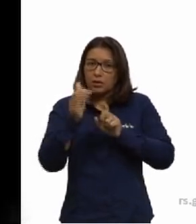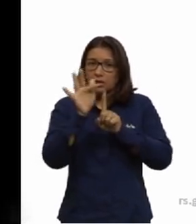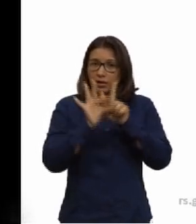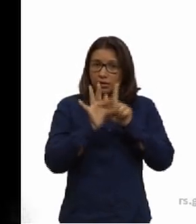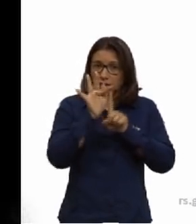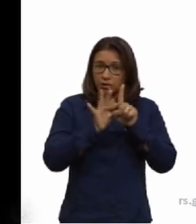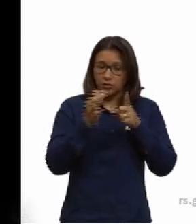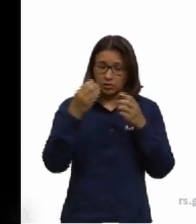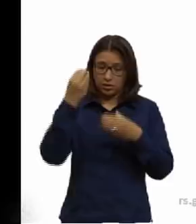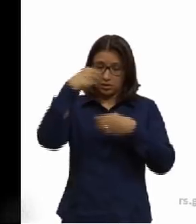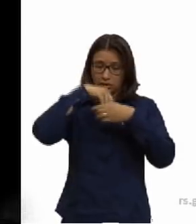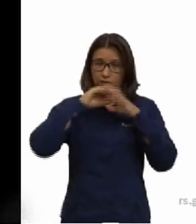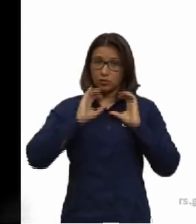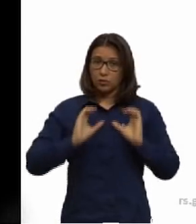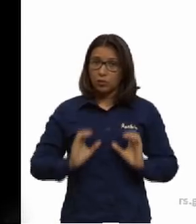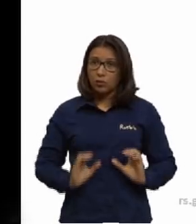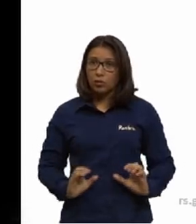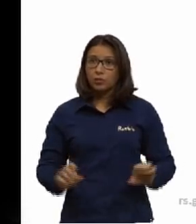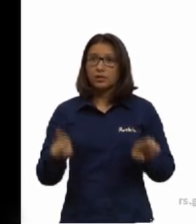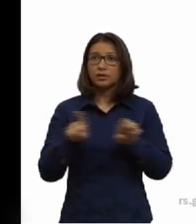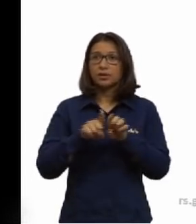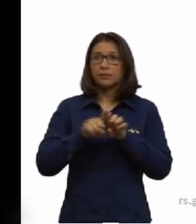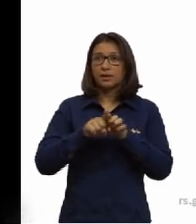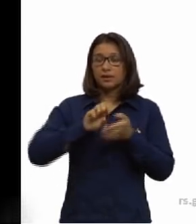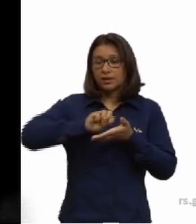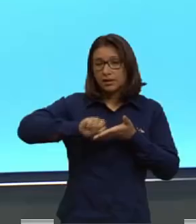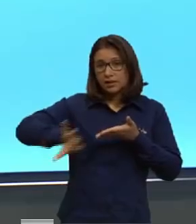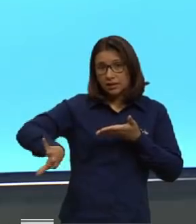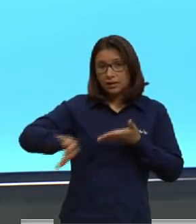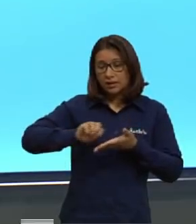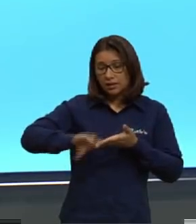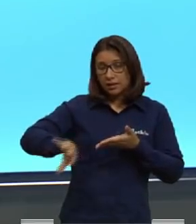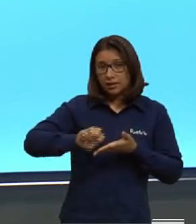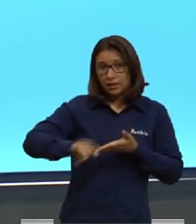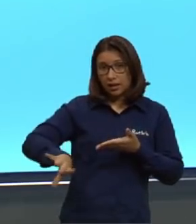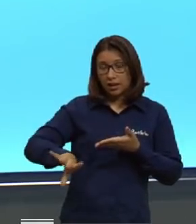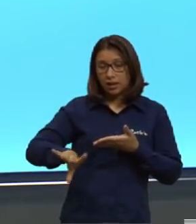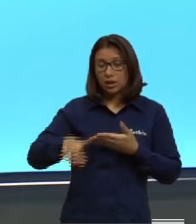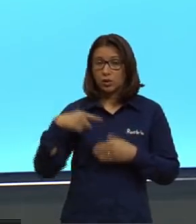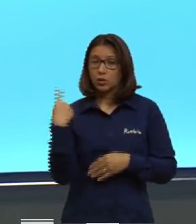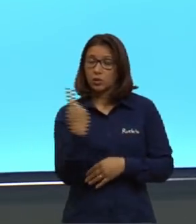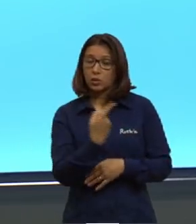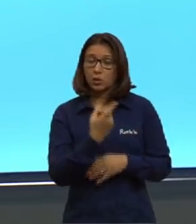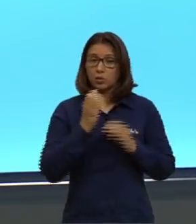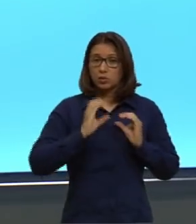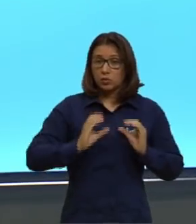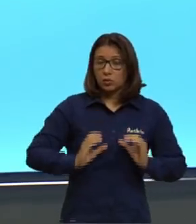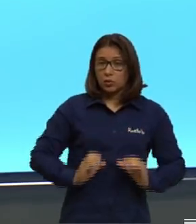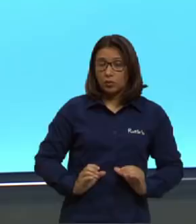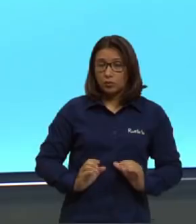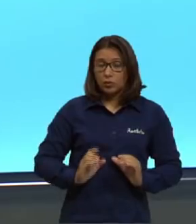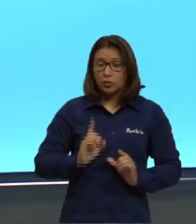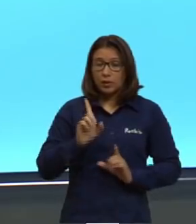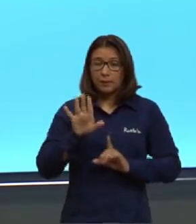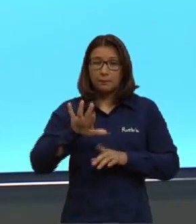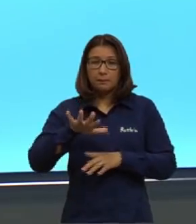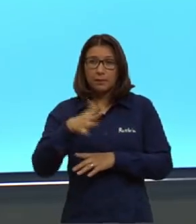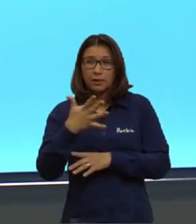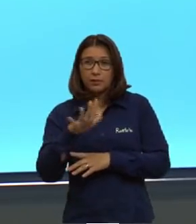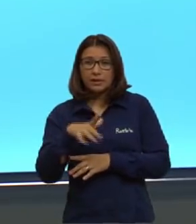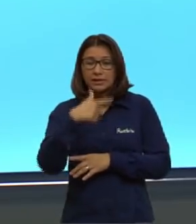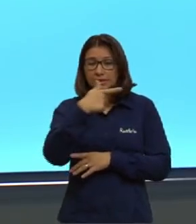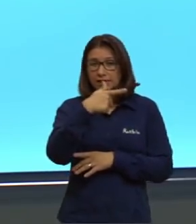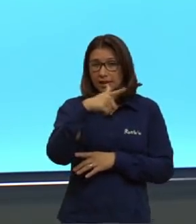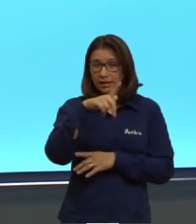e da eliminação de excretas. E uma média aí de que o nosso corpo seja formado, então, aproximadamente por